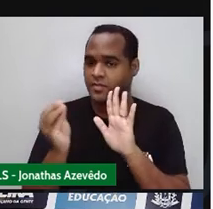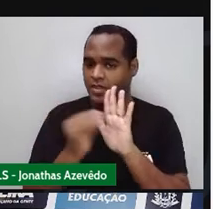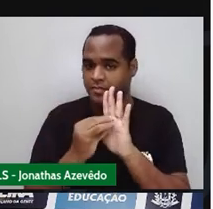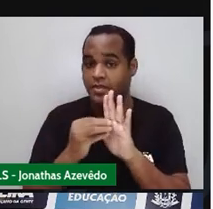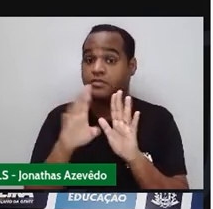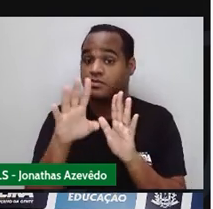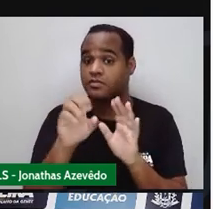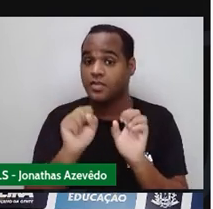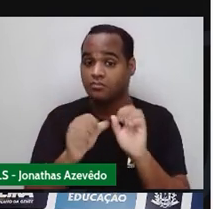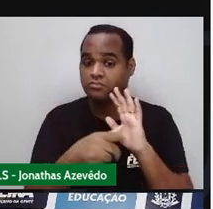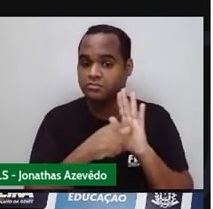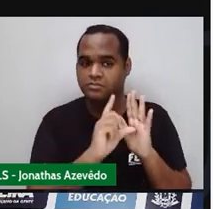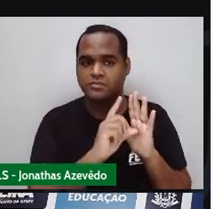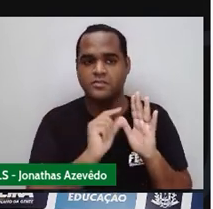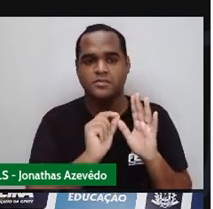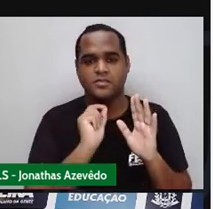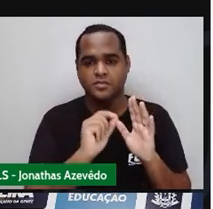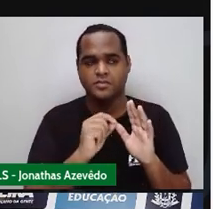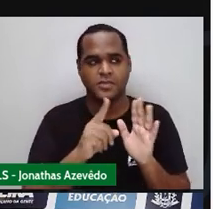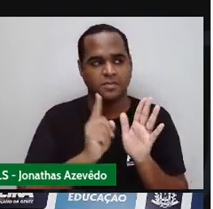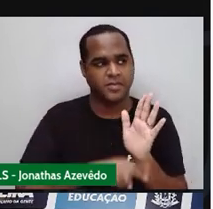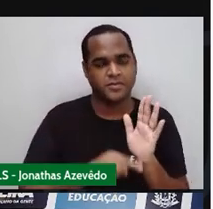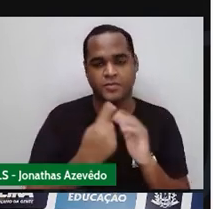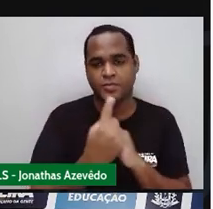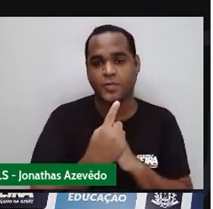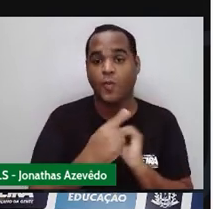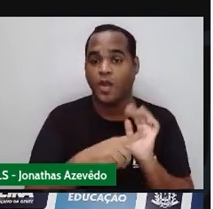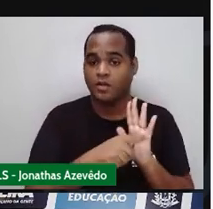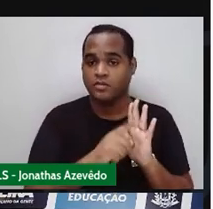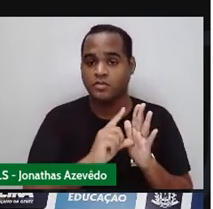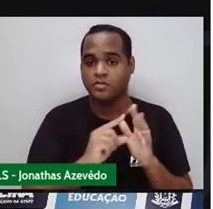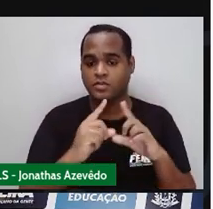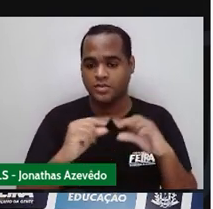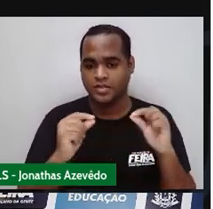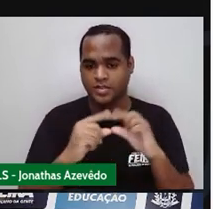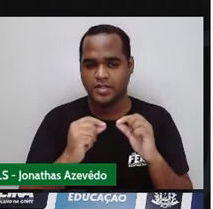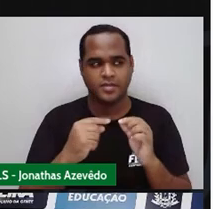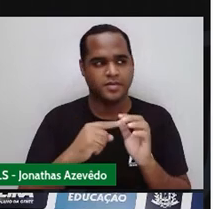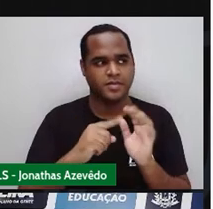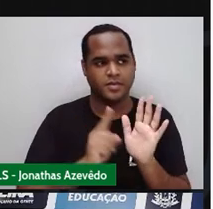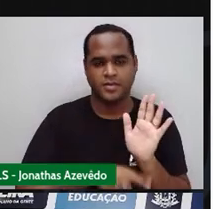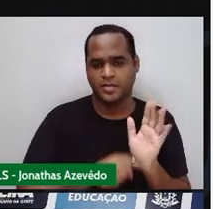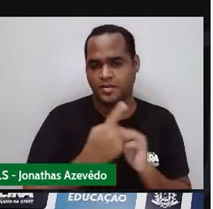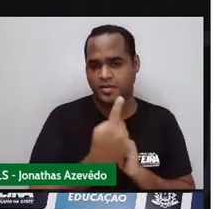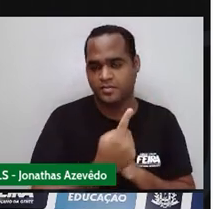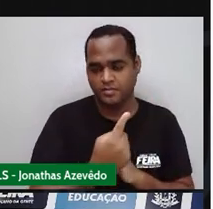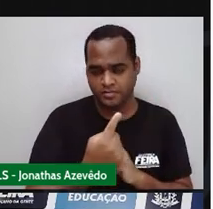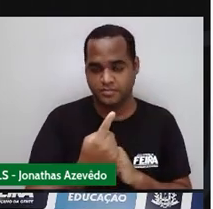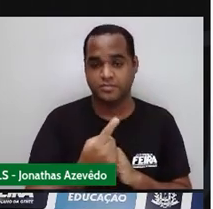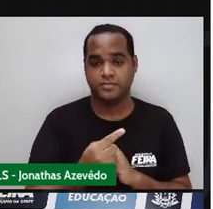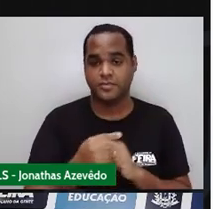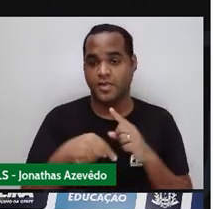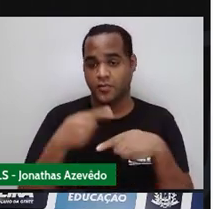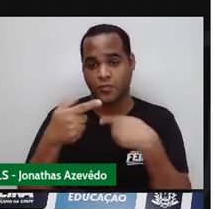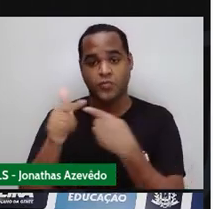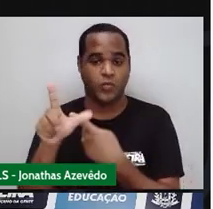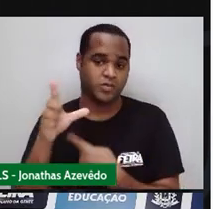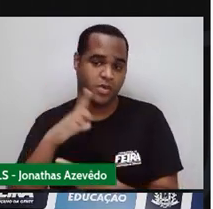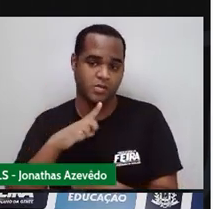antecessor dele É ele menos um No caso a estrelinha menos um O sucessor